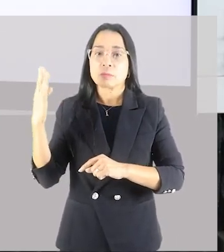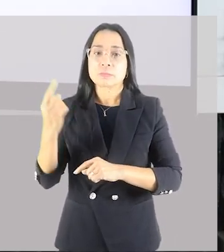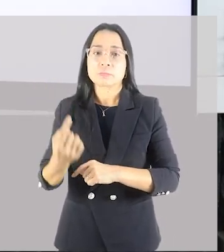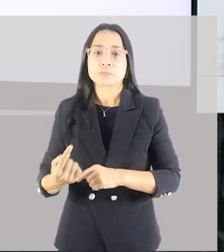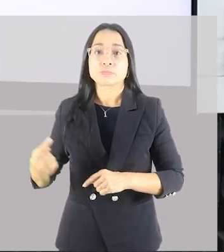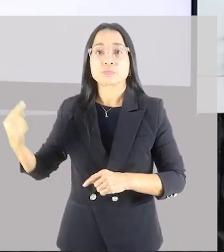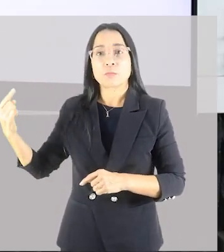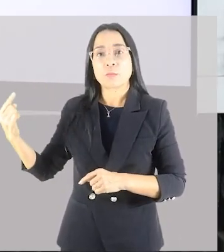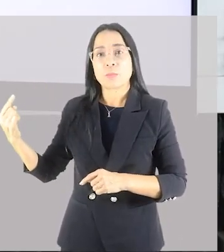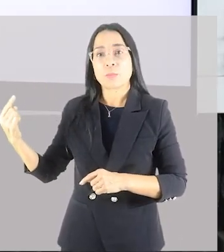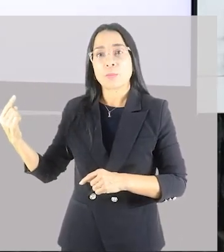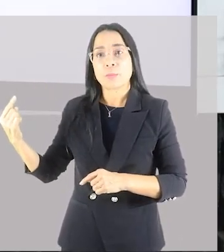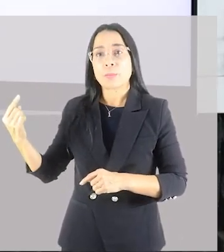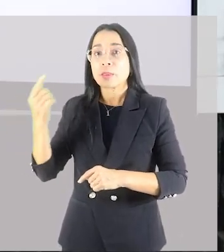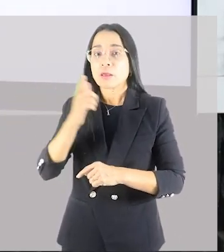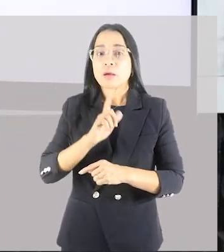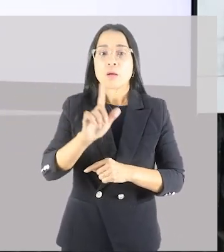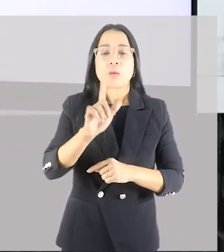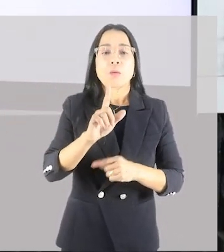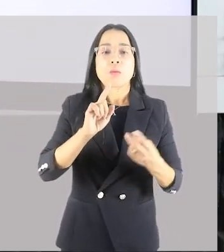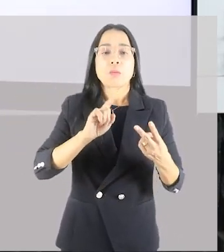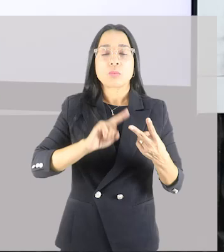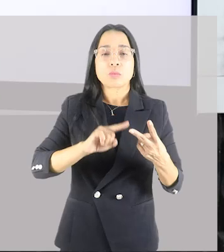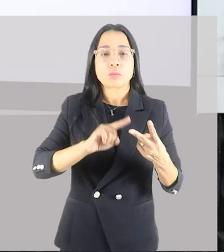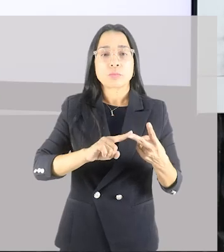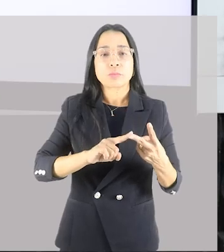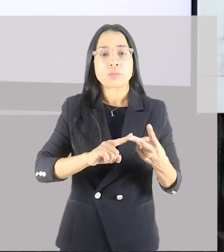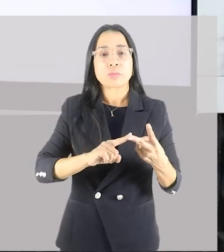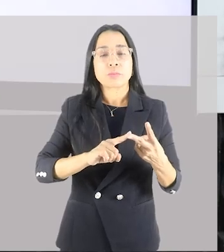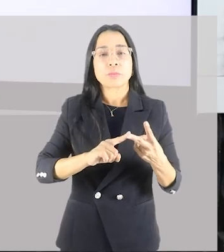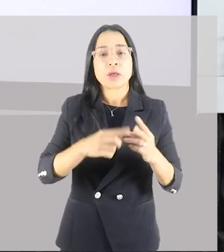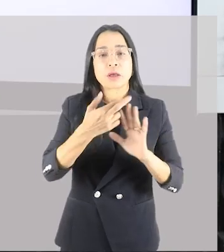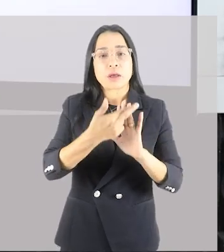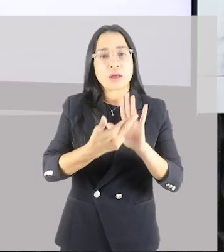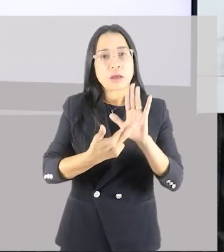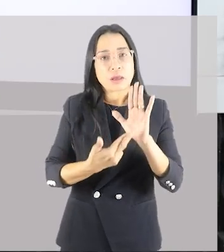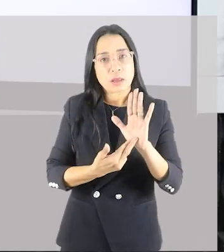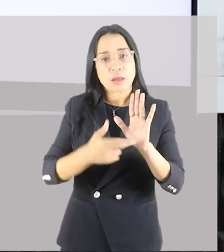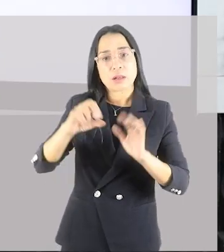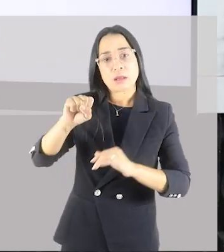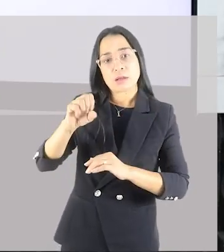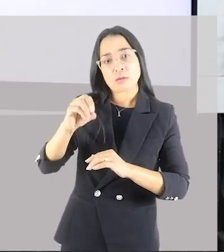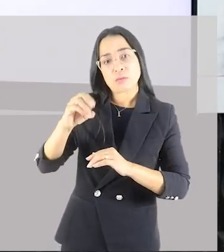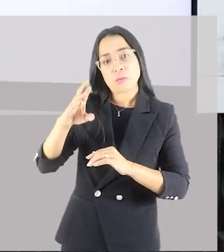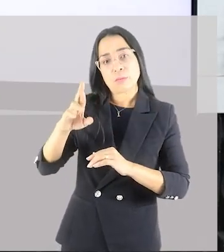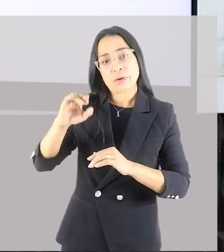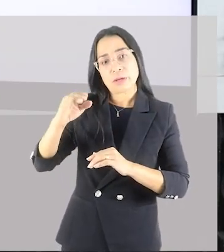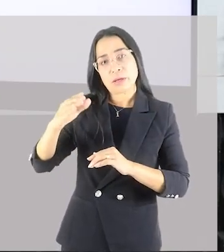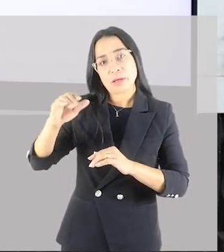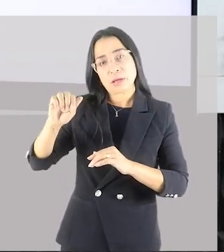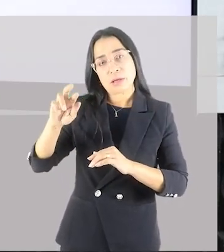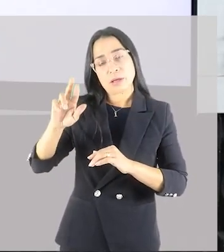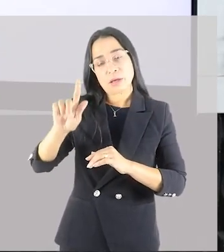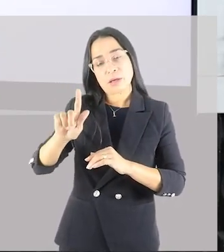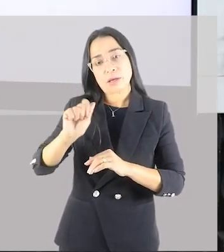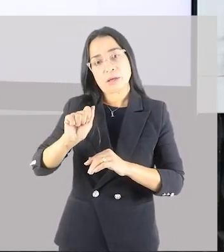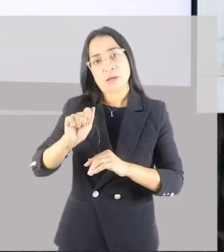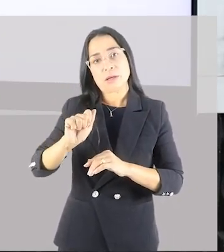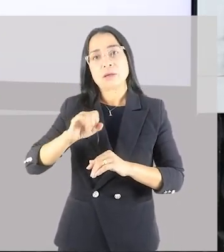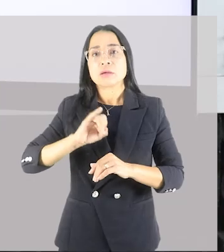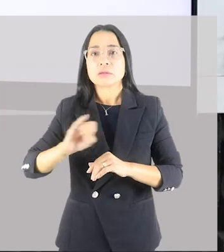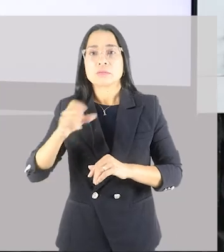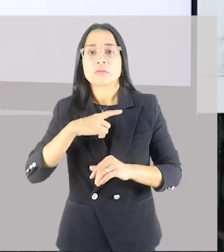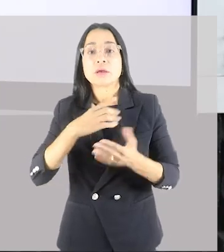sobrecarga, a regra em relação à sobrecarga. Se você vai começar uma prática de atividade física, uma prática de